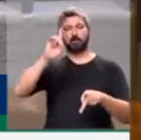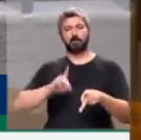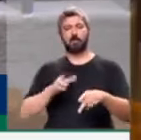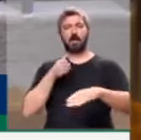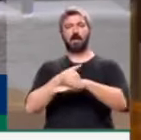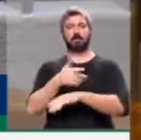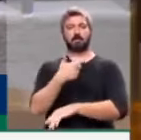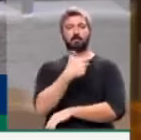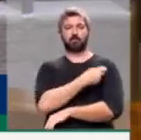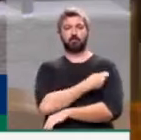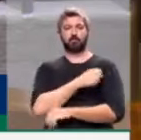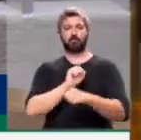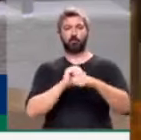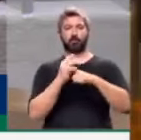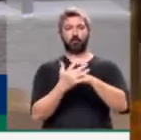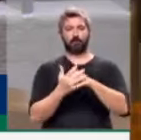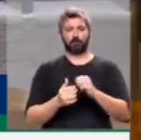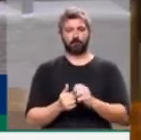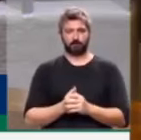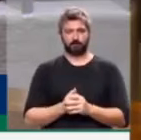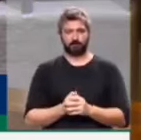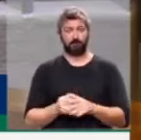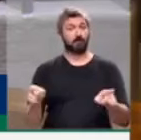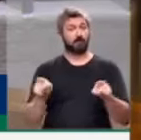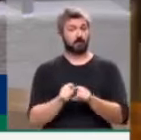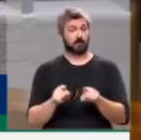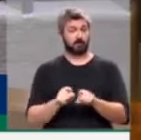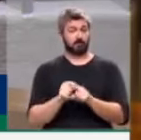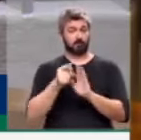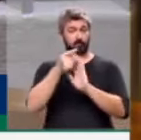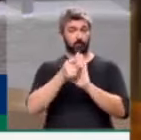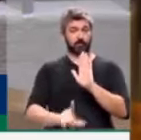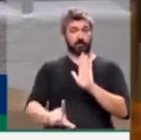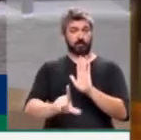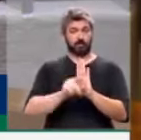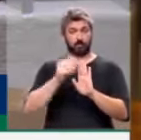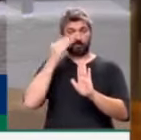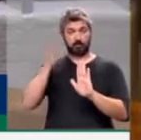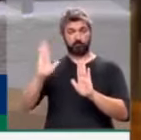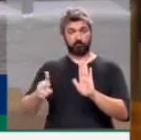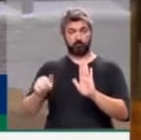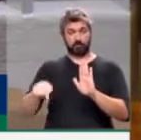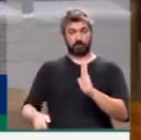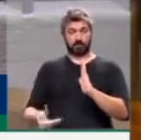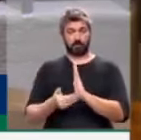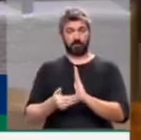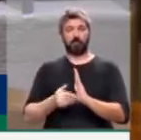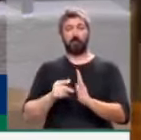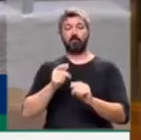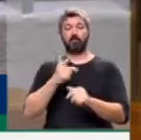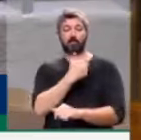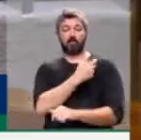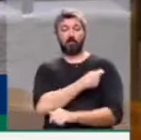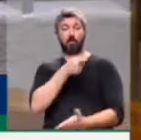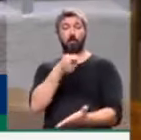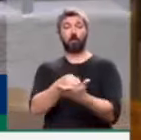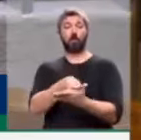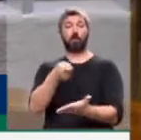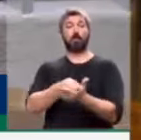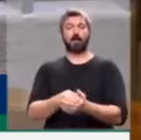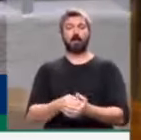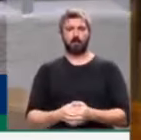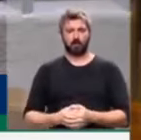vacina contra o Covid-19. E também apresentamos um projeto de lei nesta casa, tornando a vacina obrigatória,